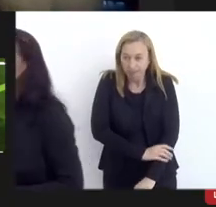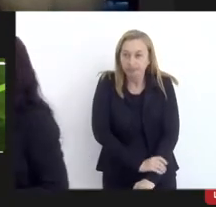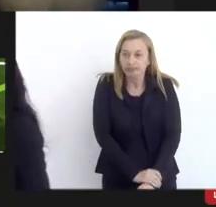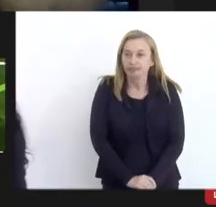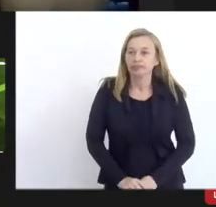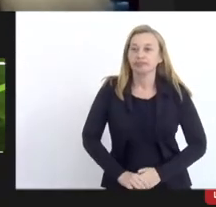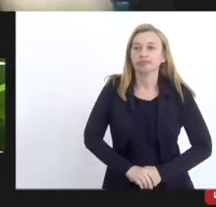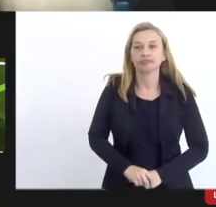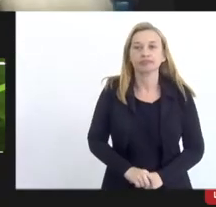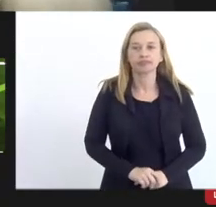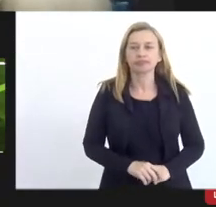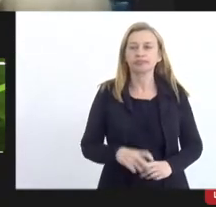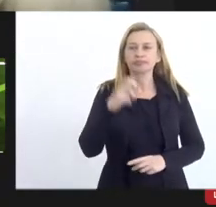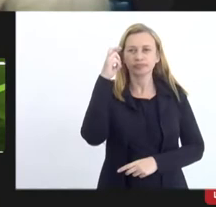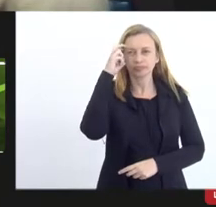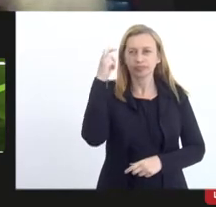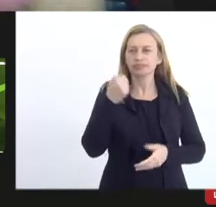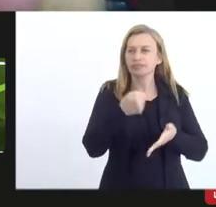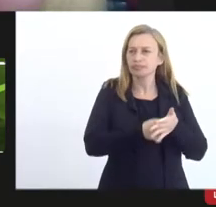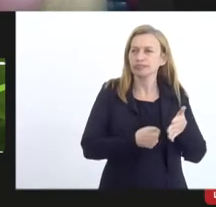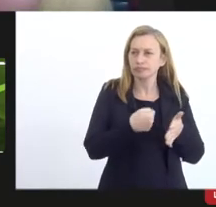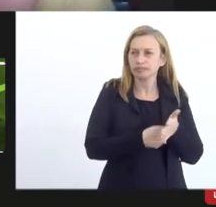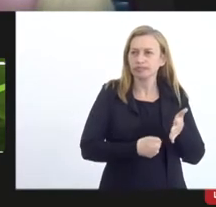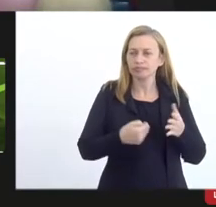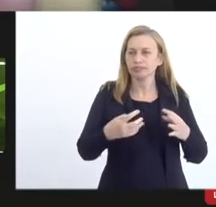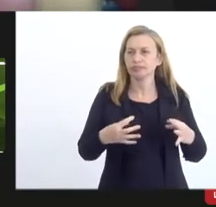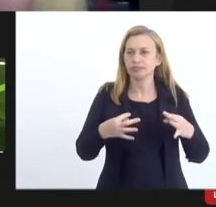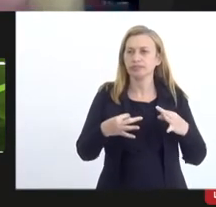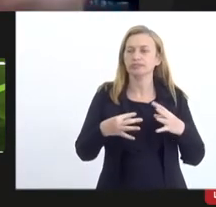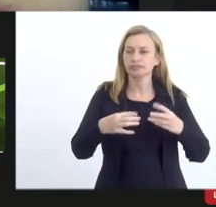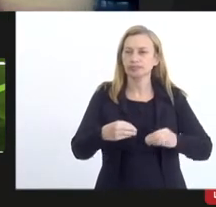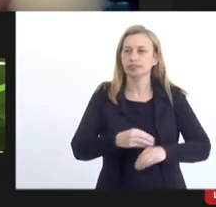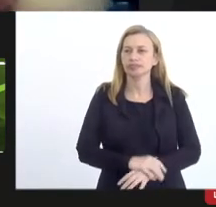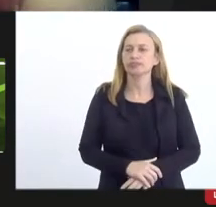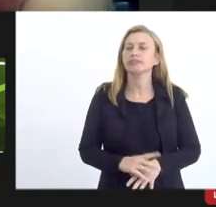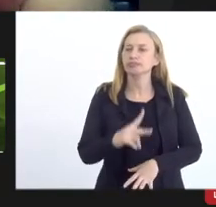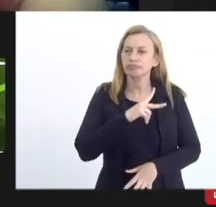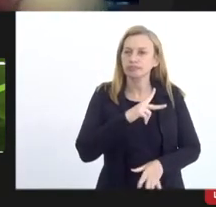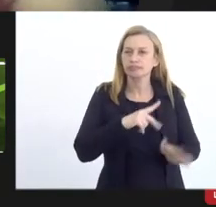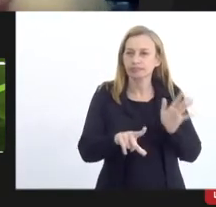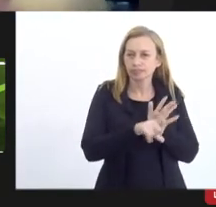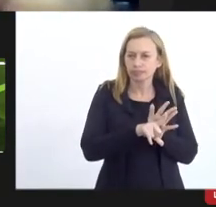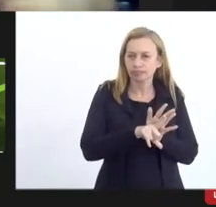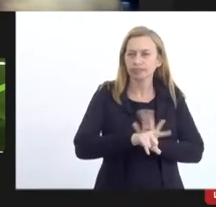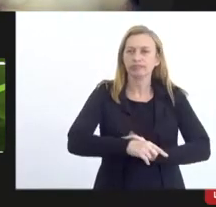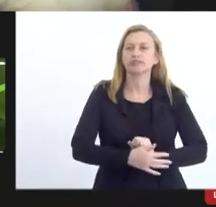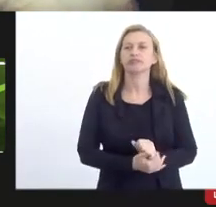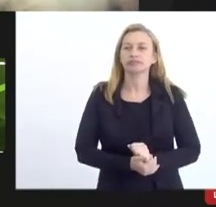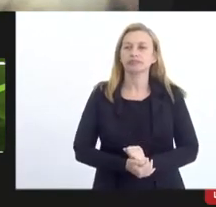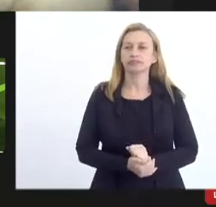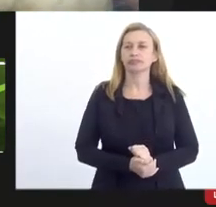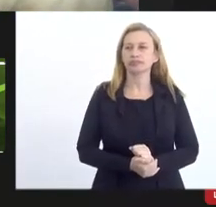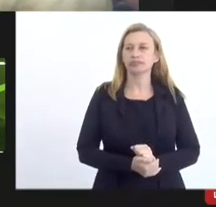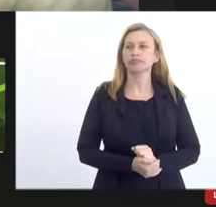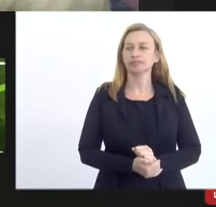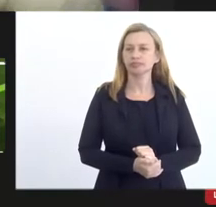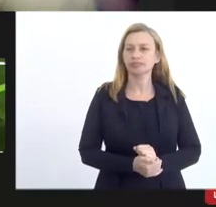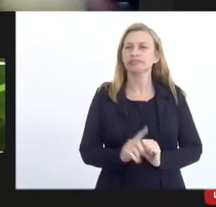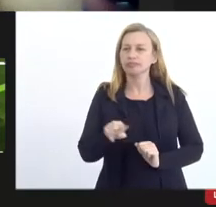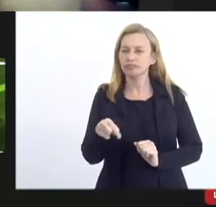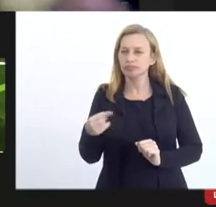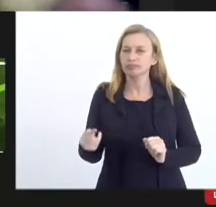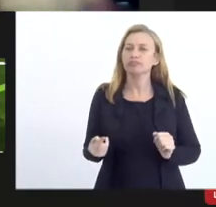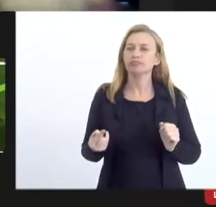da cultura na luta contra a censura na própria lei Aldir Blanc o Barata e vários